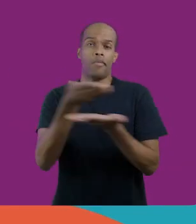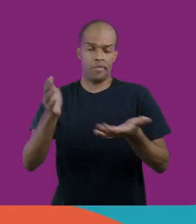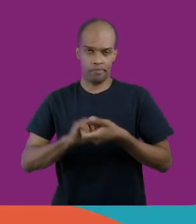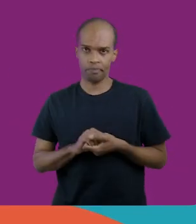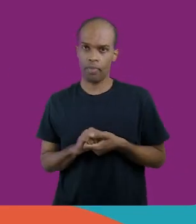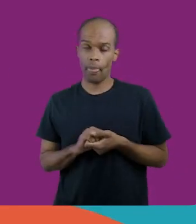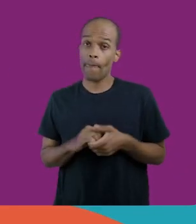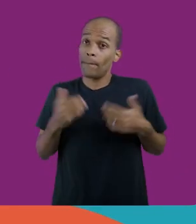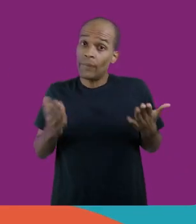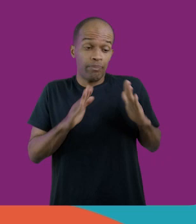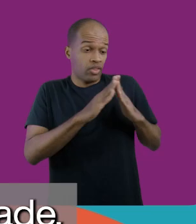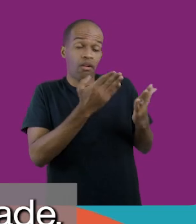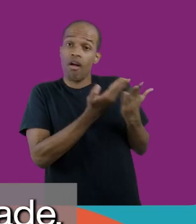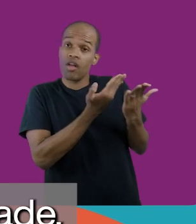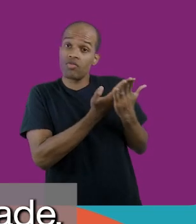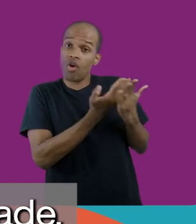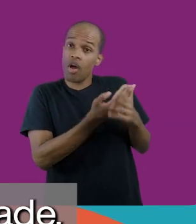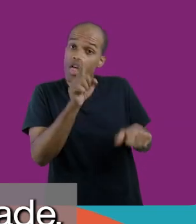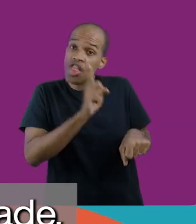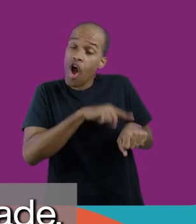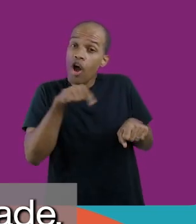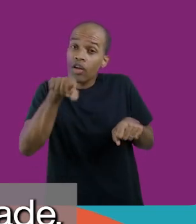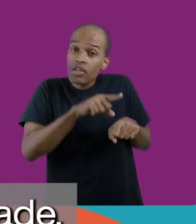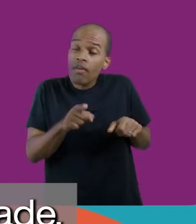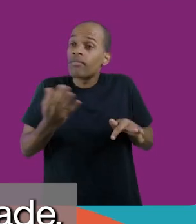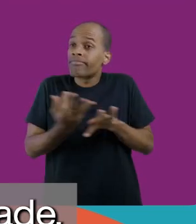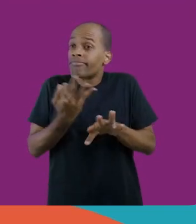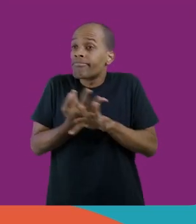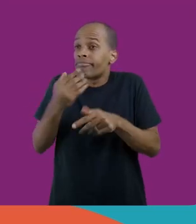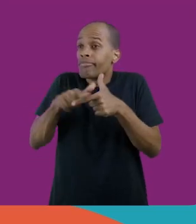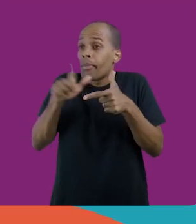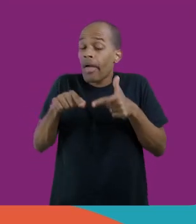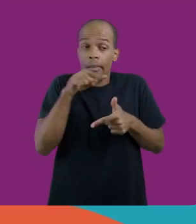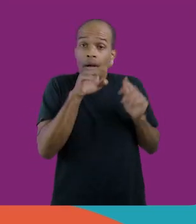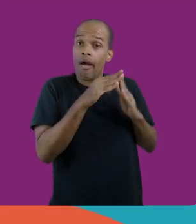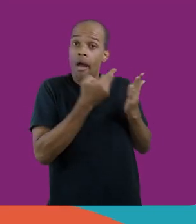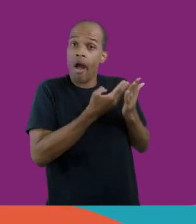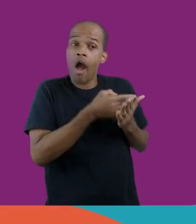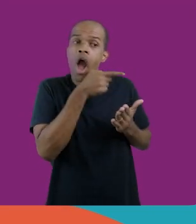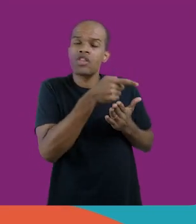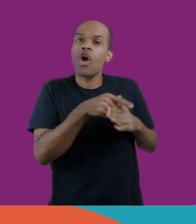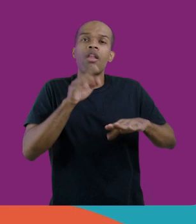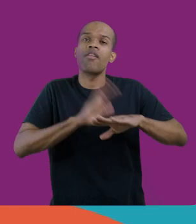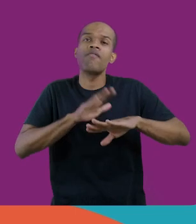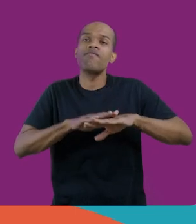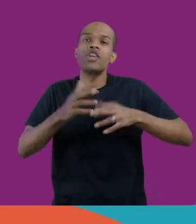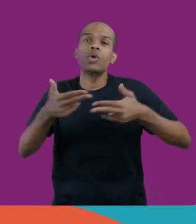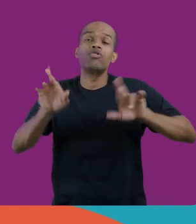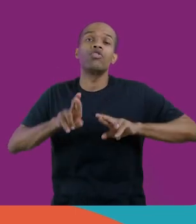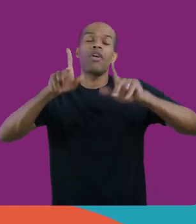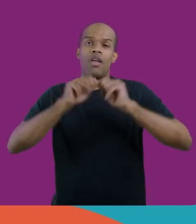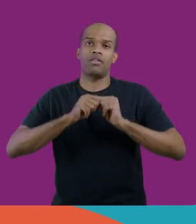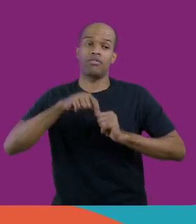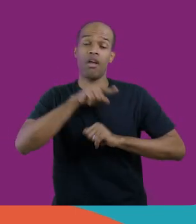a escola, na hora que você vai lidar com uma adversidade, ela faz coisas diferentes